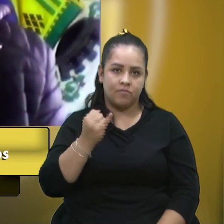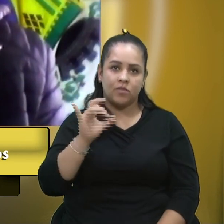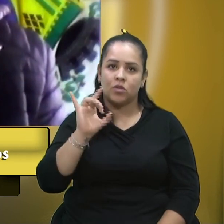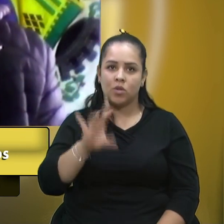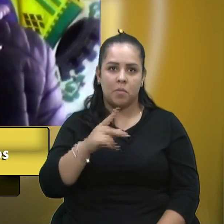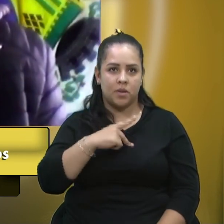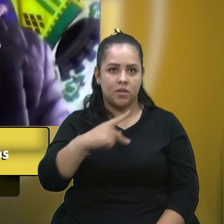Peço aos nobres pares...